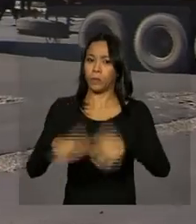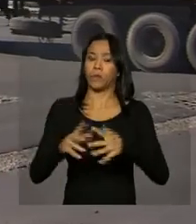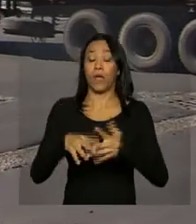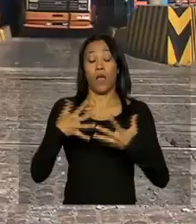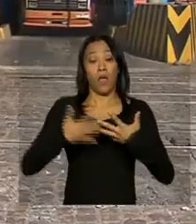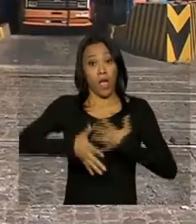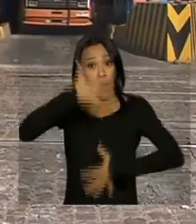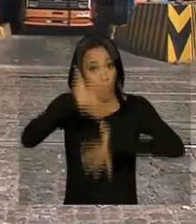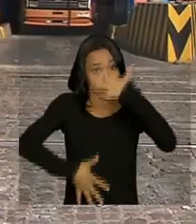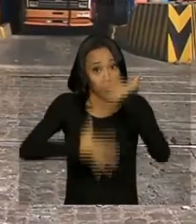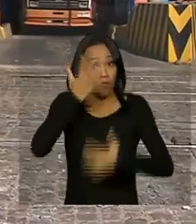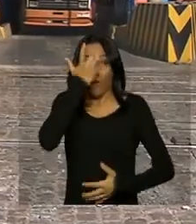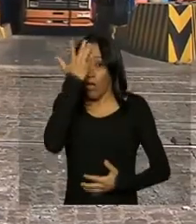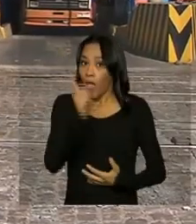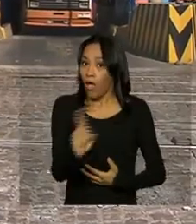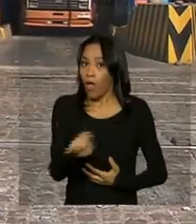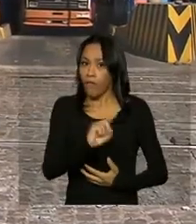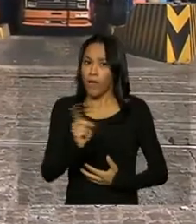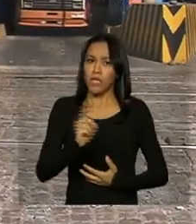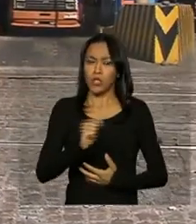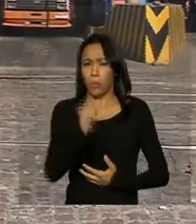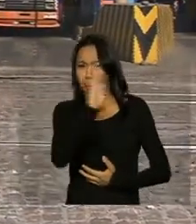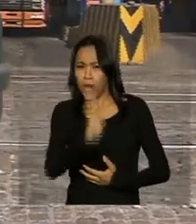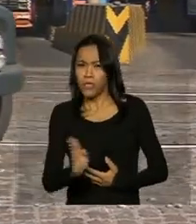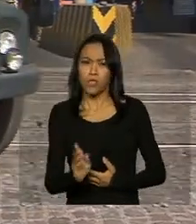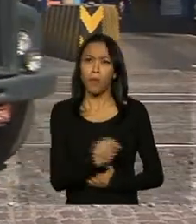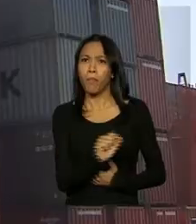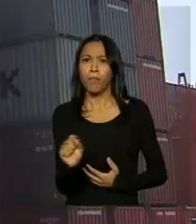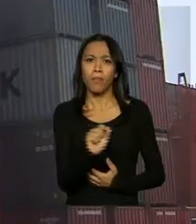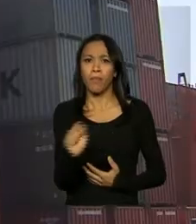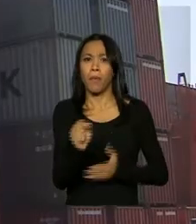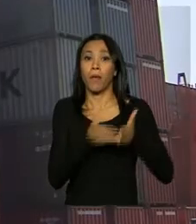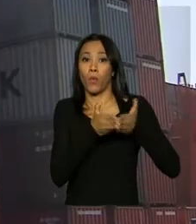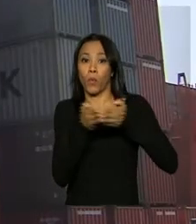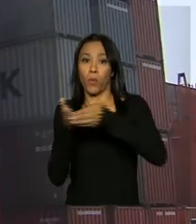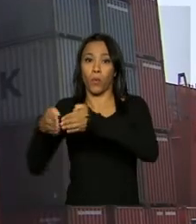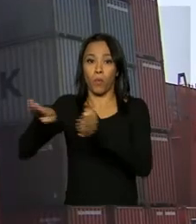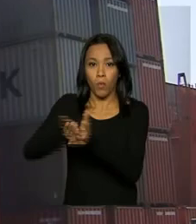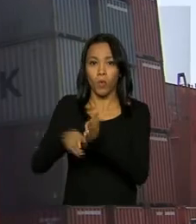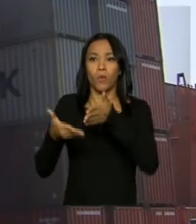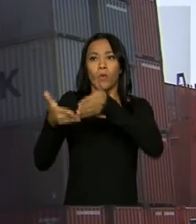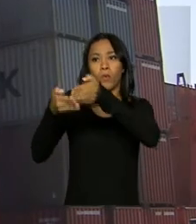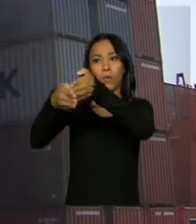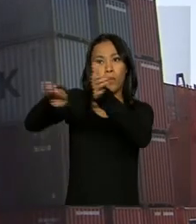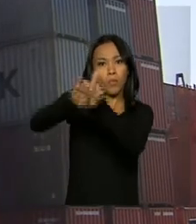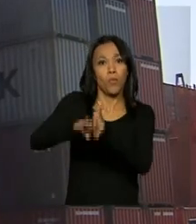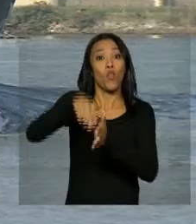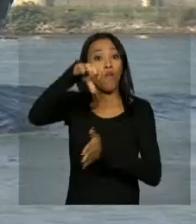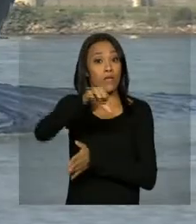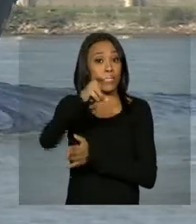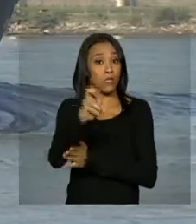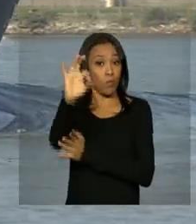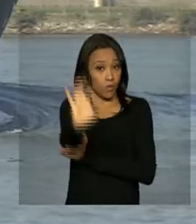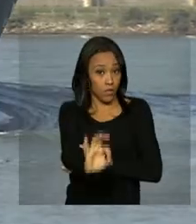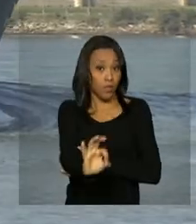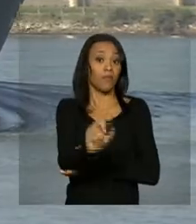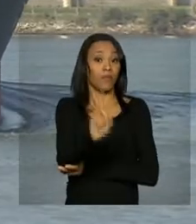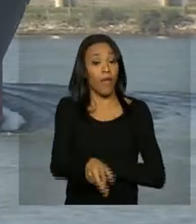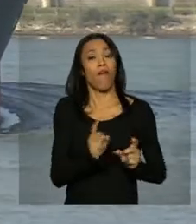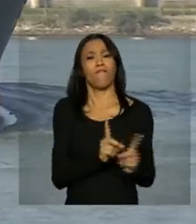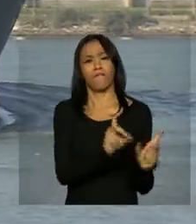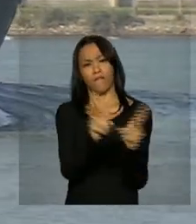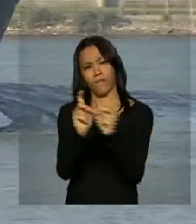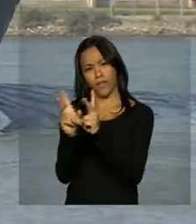complexa que atravessa o país em direção aos portos, por onde saem 95% dos produtos